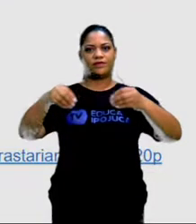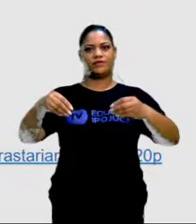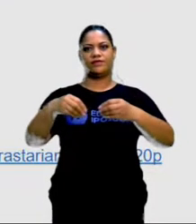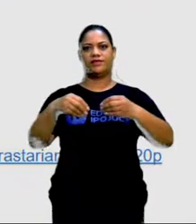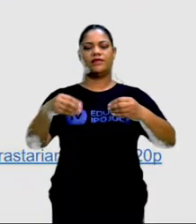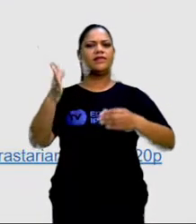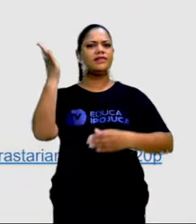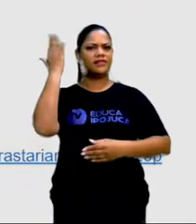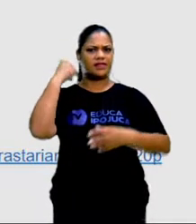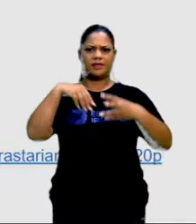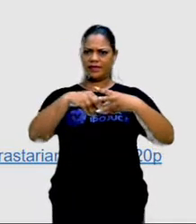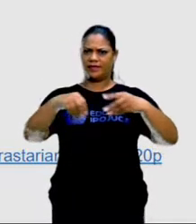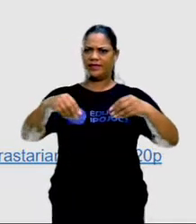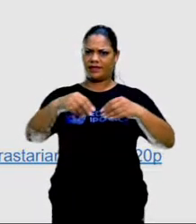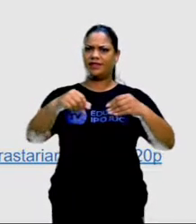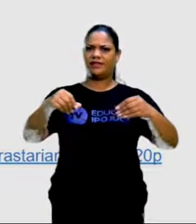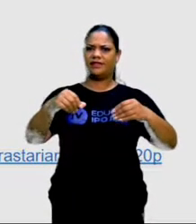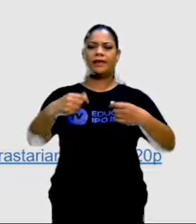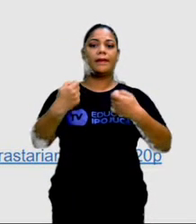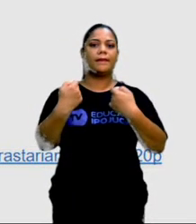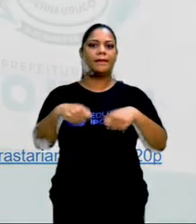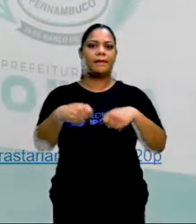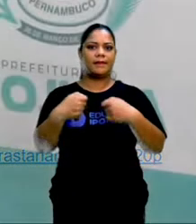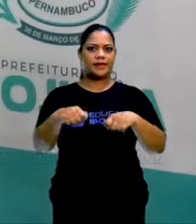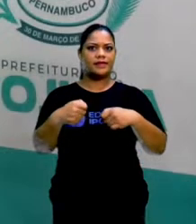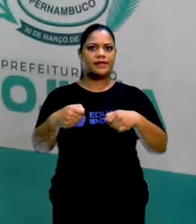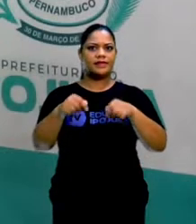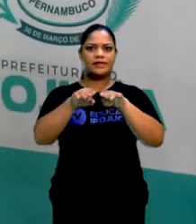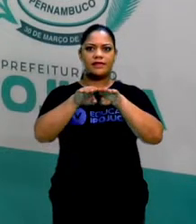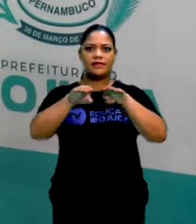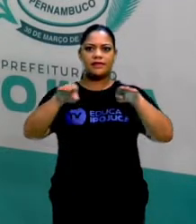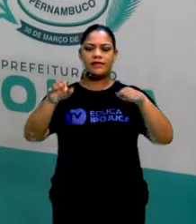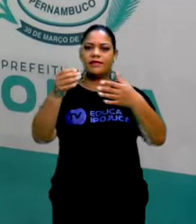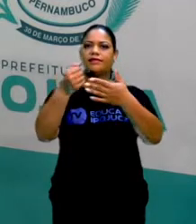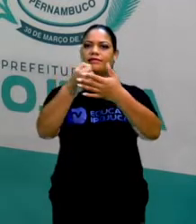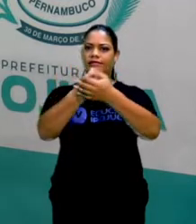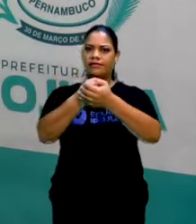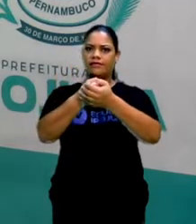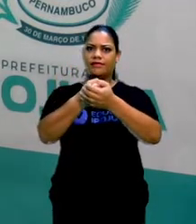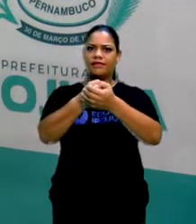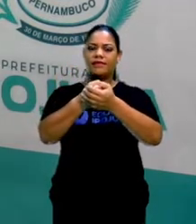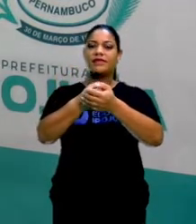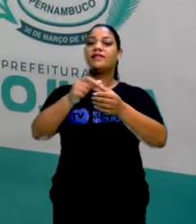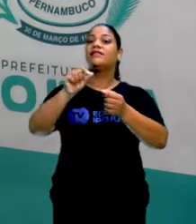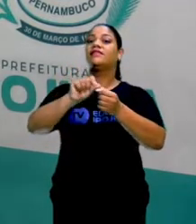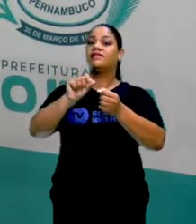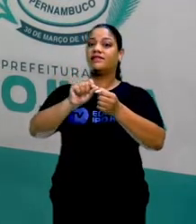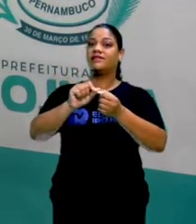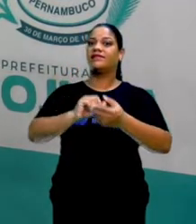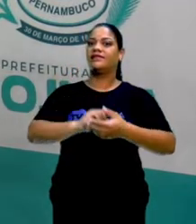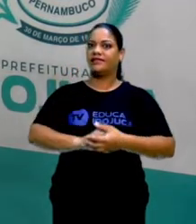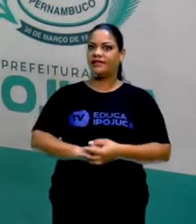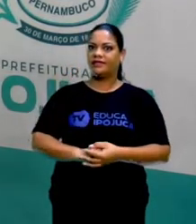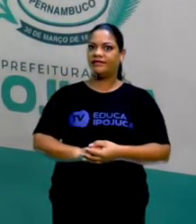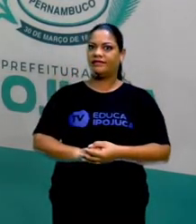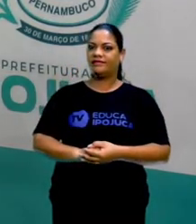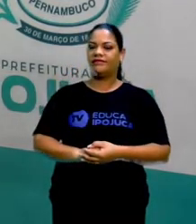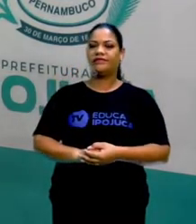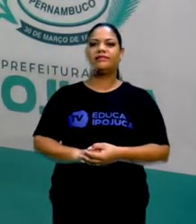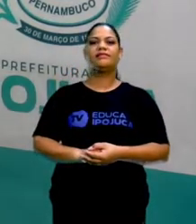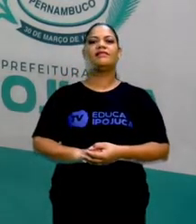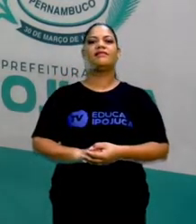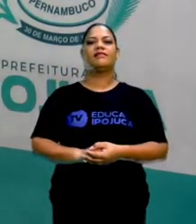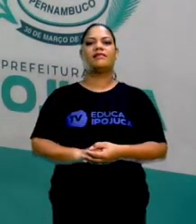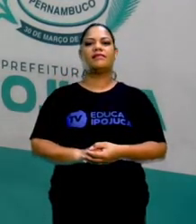a terra, o solo, ela precisa de uma capa protetora. E quem é que vai colocar essa capa protetora? Então a gente